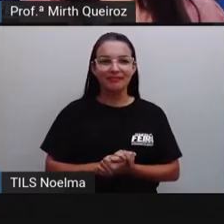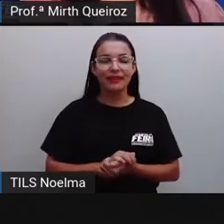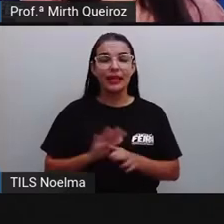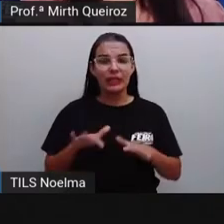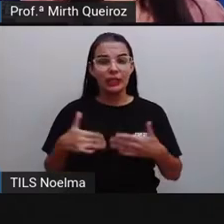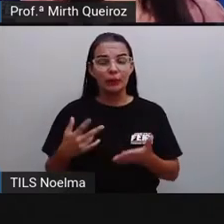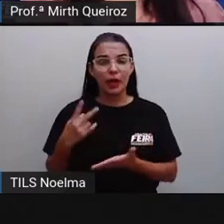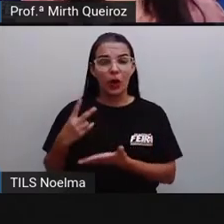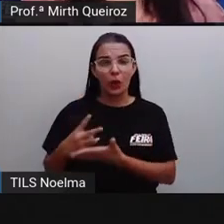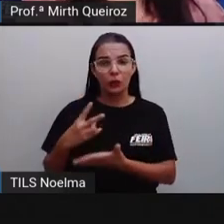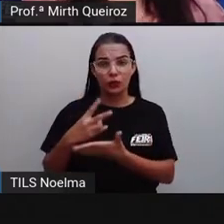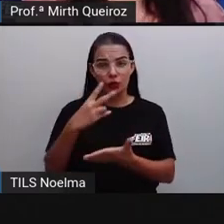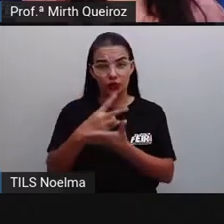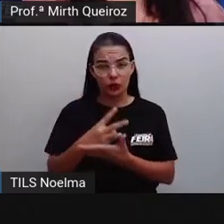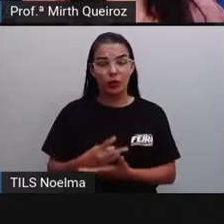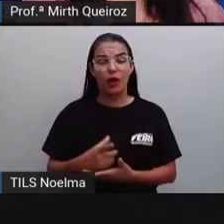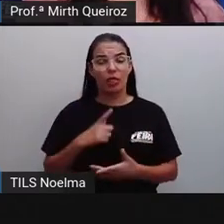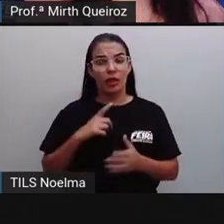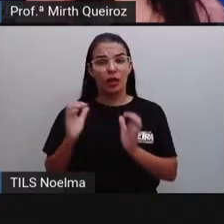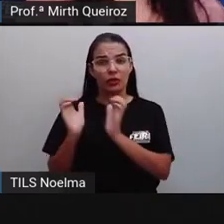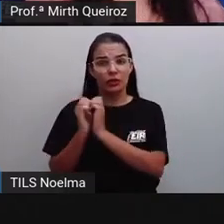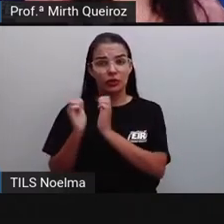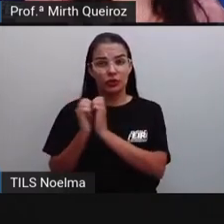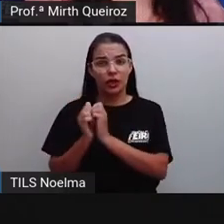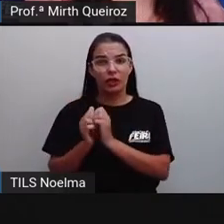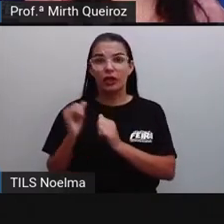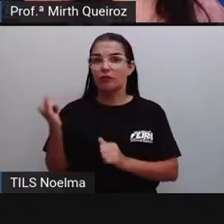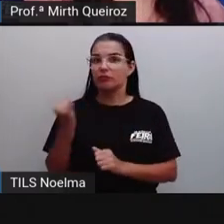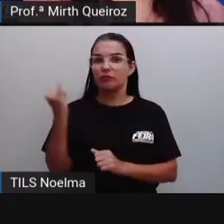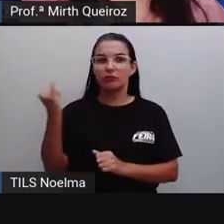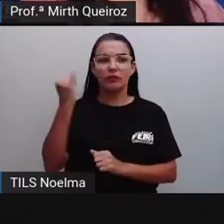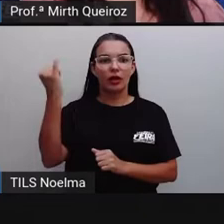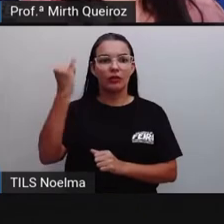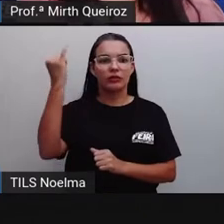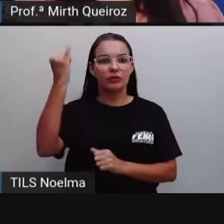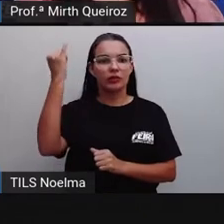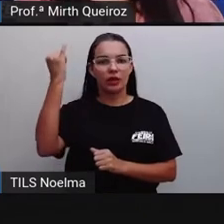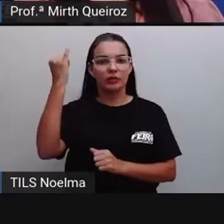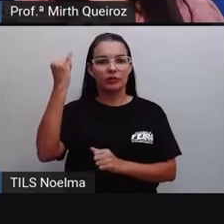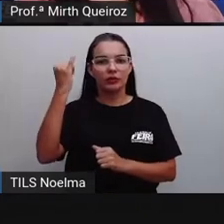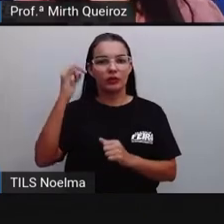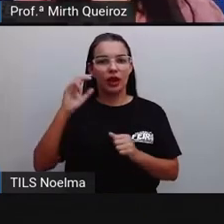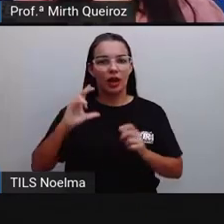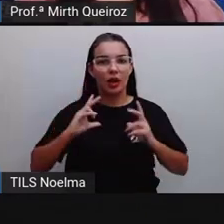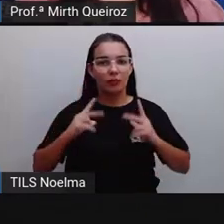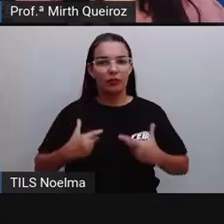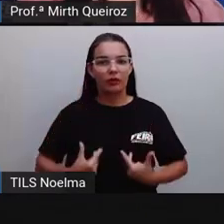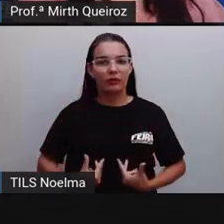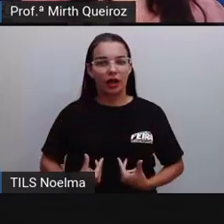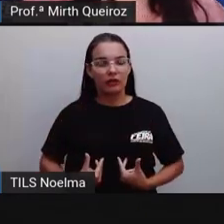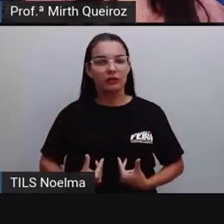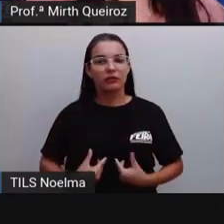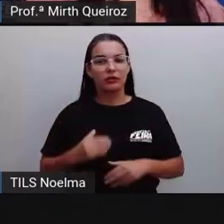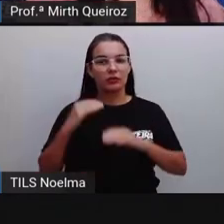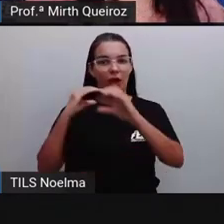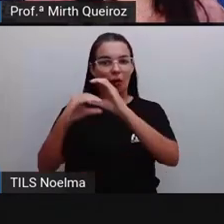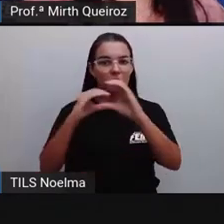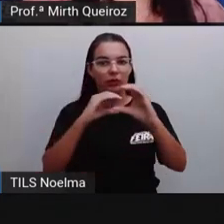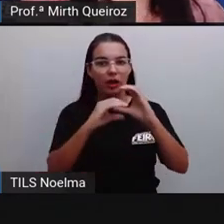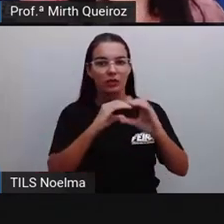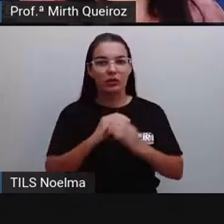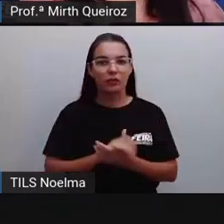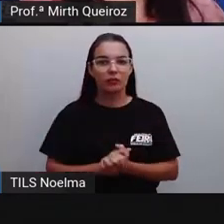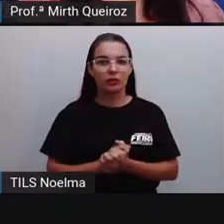continua aí a ser um dos gêneros mais fundamentais da humanidade. Nós temos essa carta,